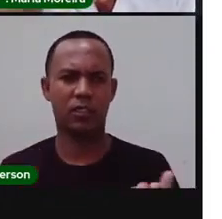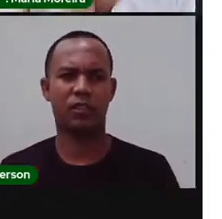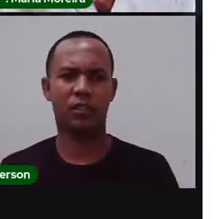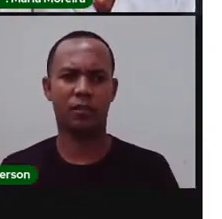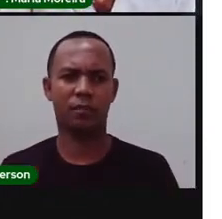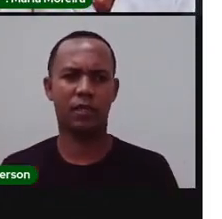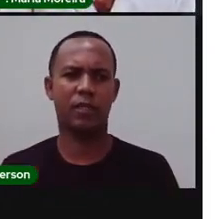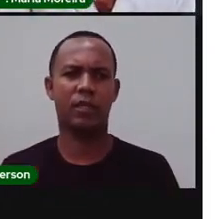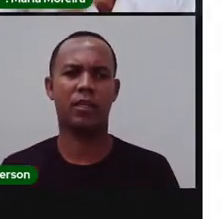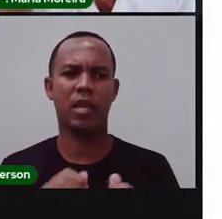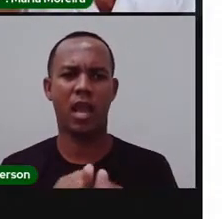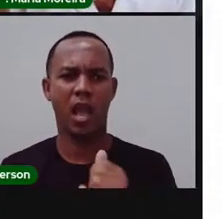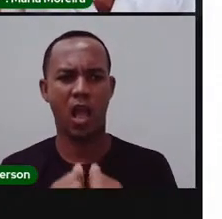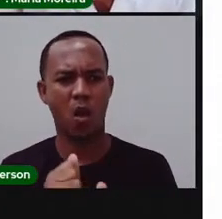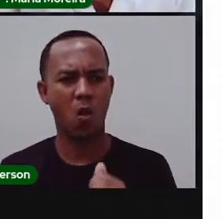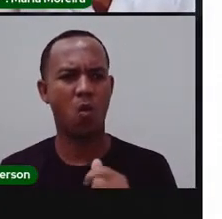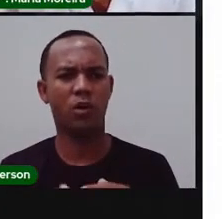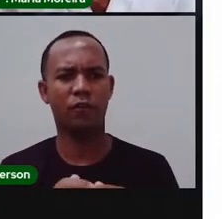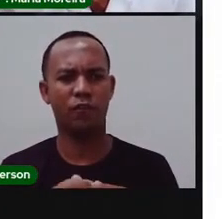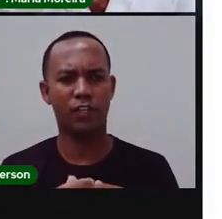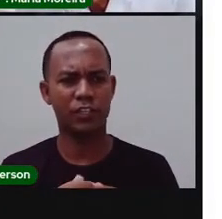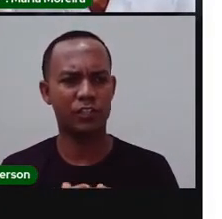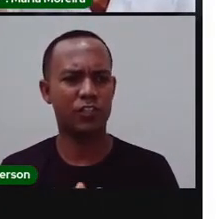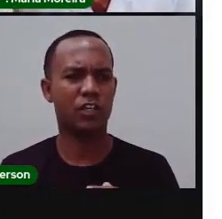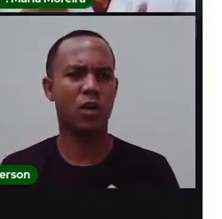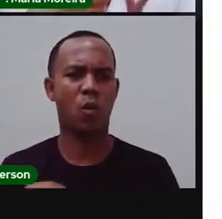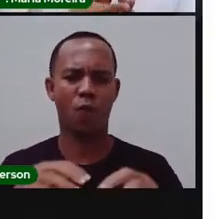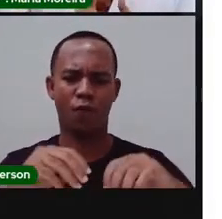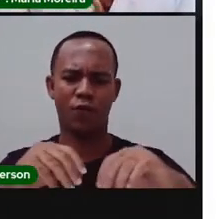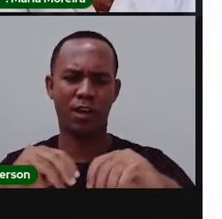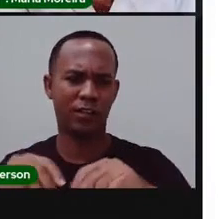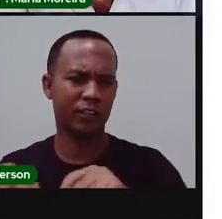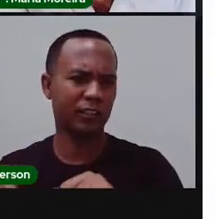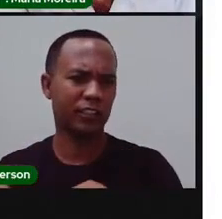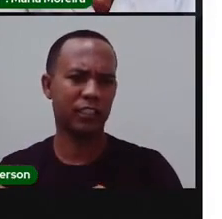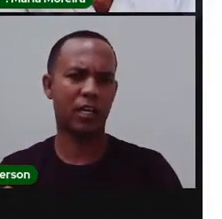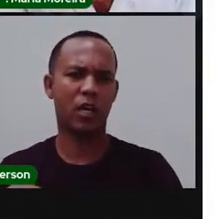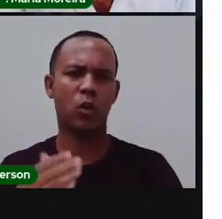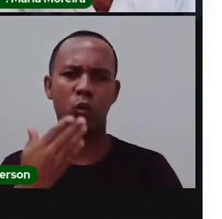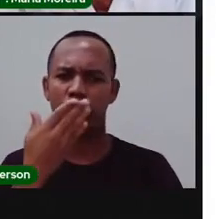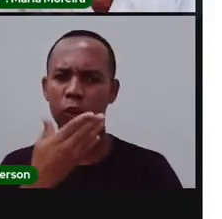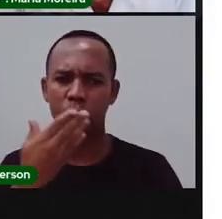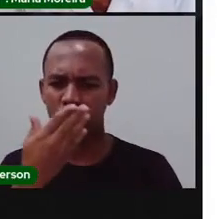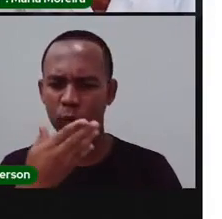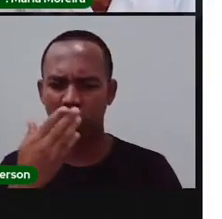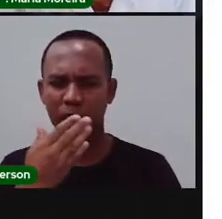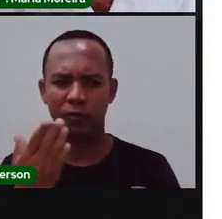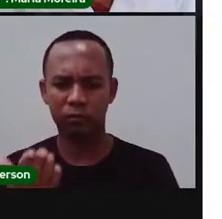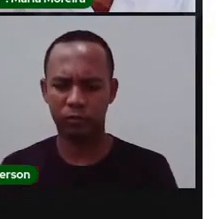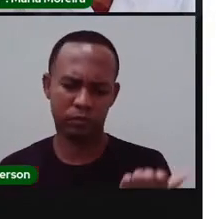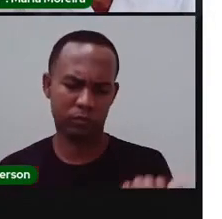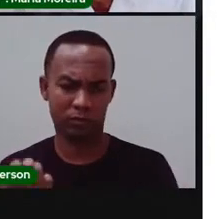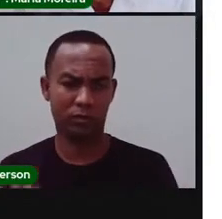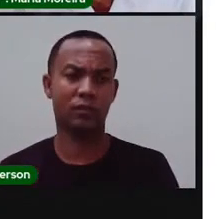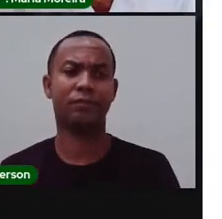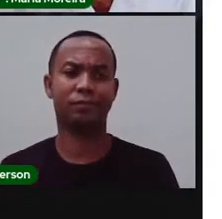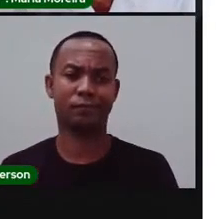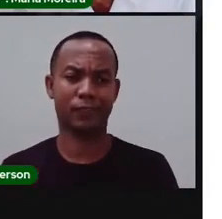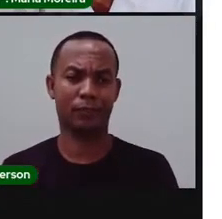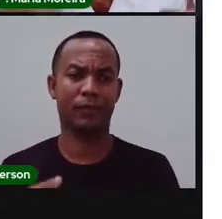quilo do arroz, o quilo da farinha, o quilo do açúcar. Mas, na feira livre,